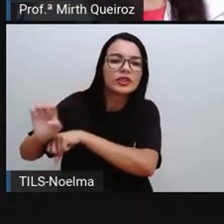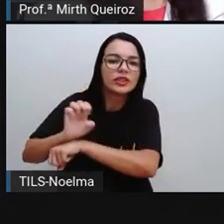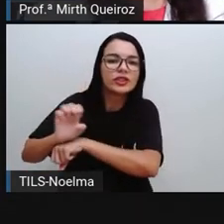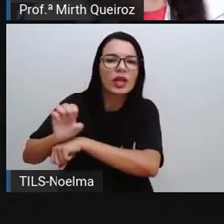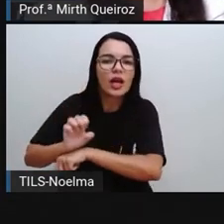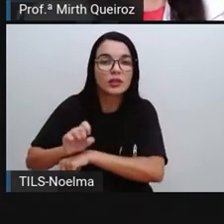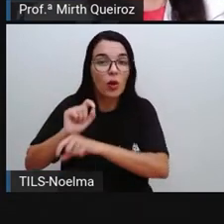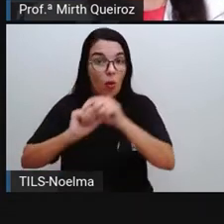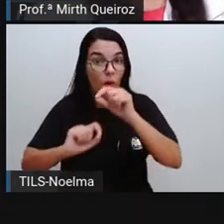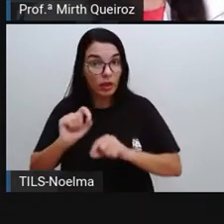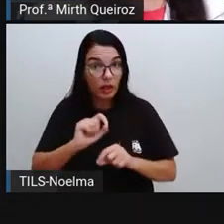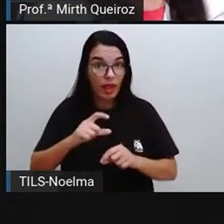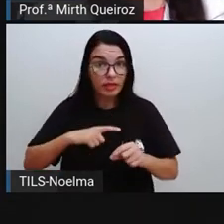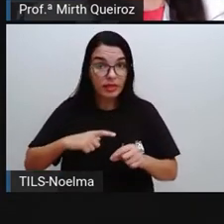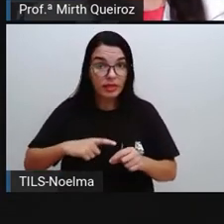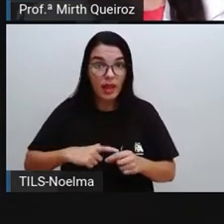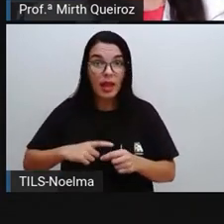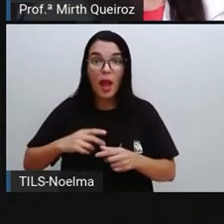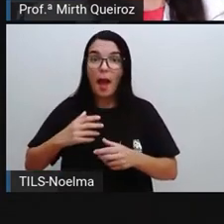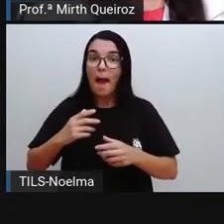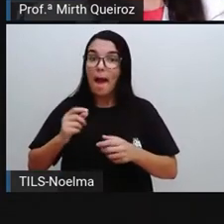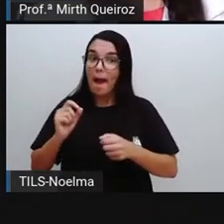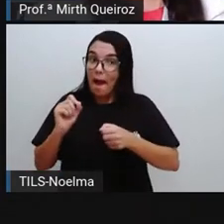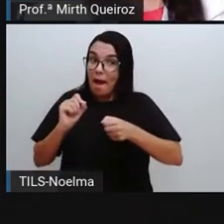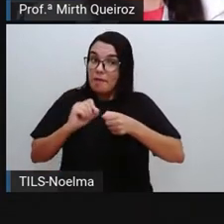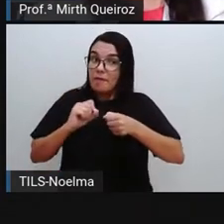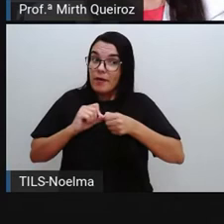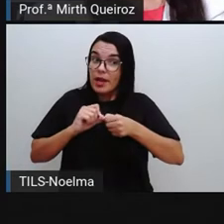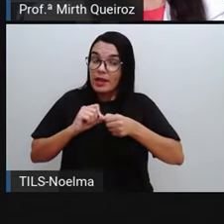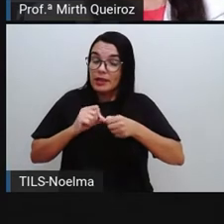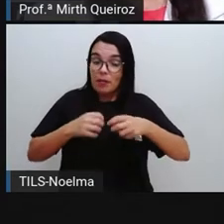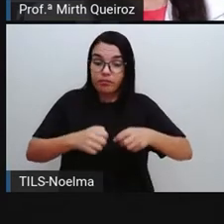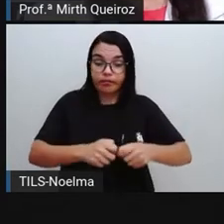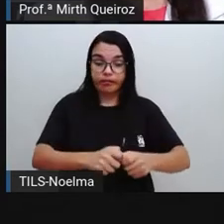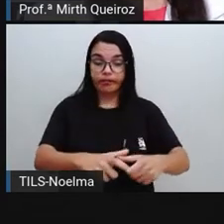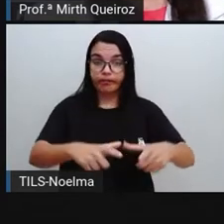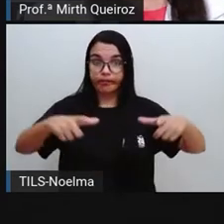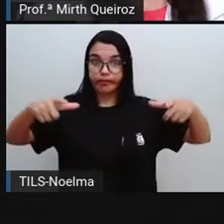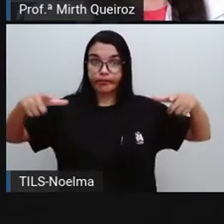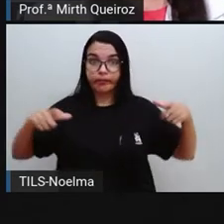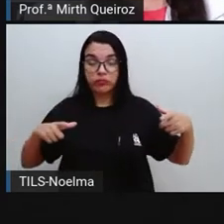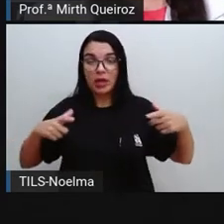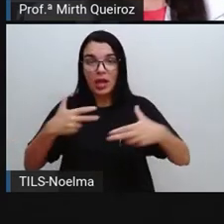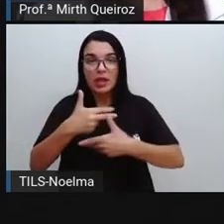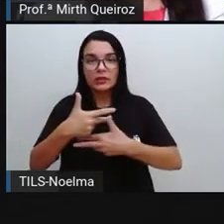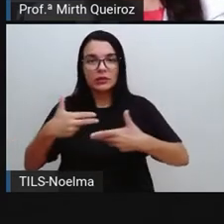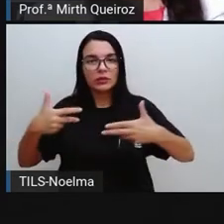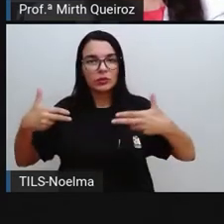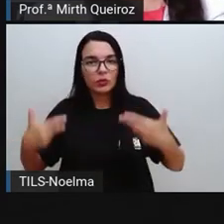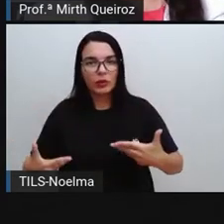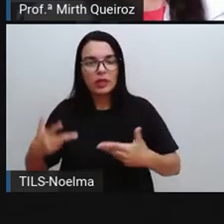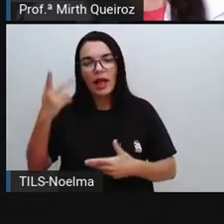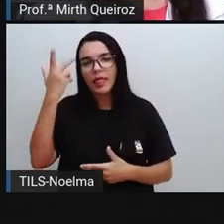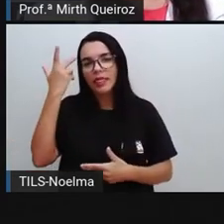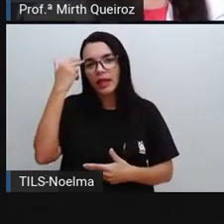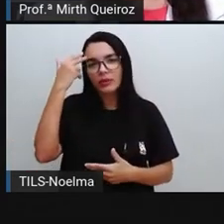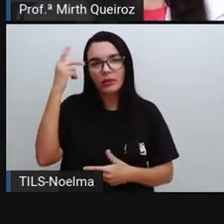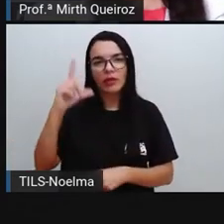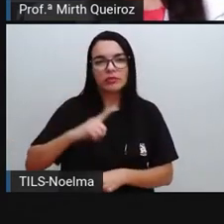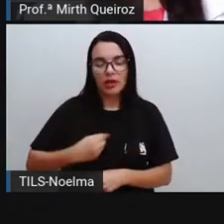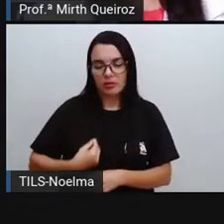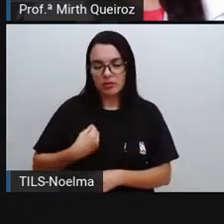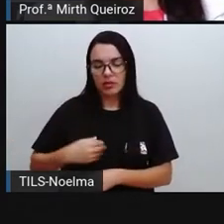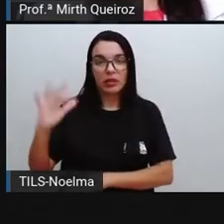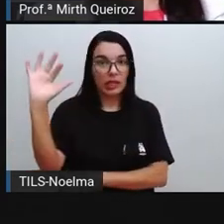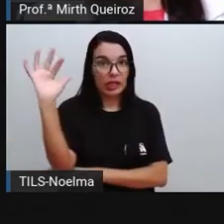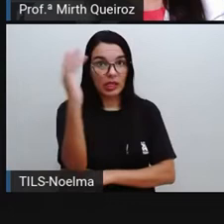aí como um estágio no qual vai haver a produção a partir dos recursos naturais existentes aí para a